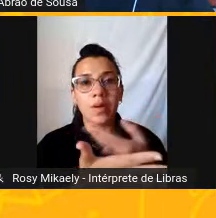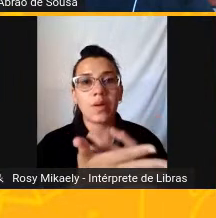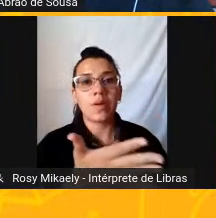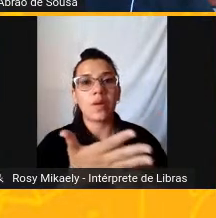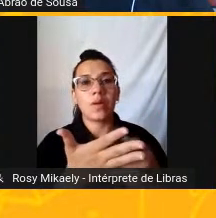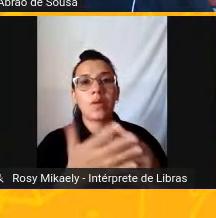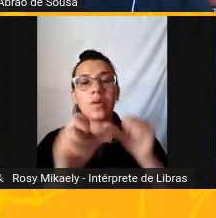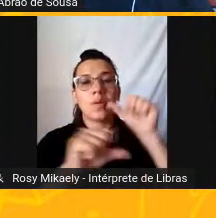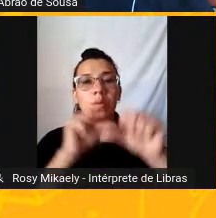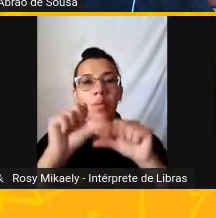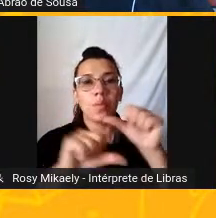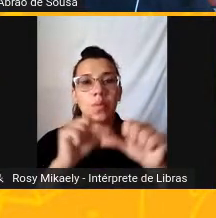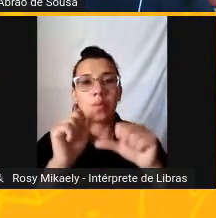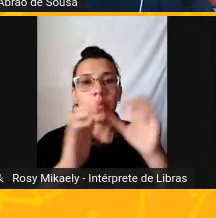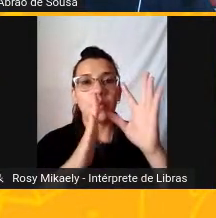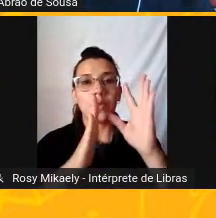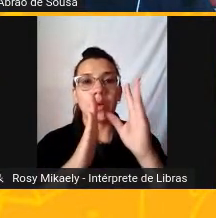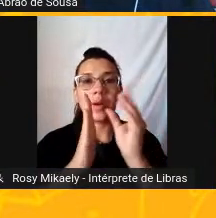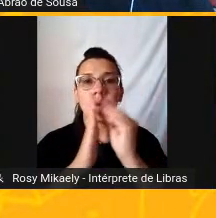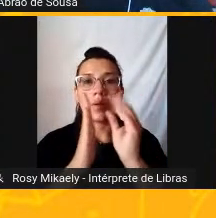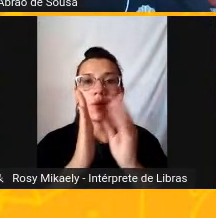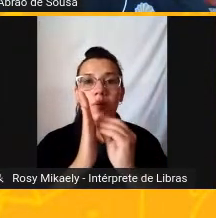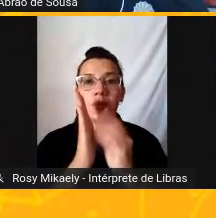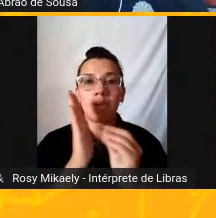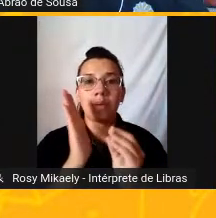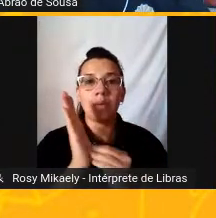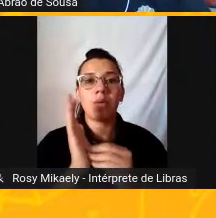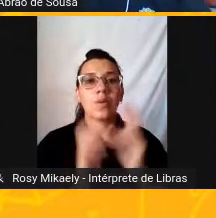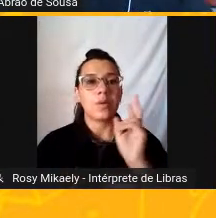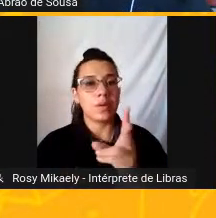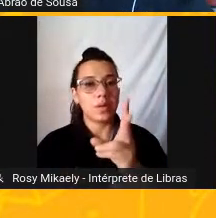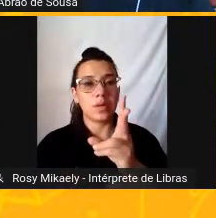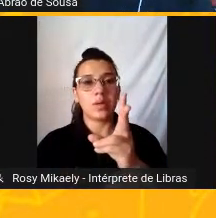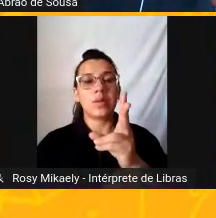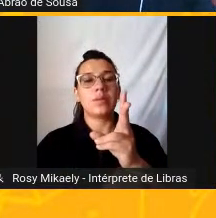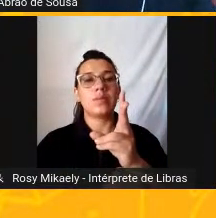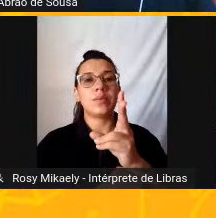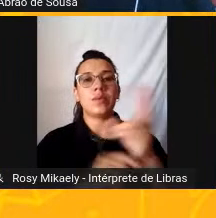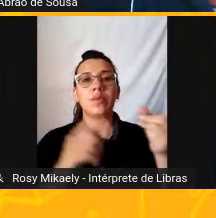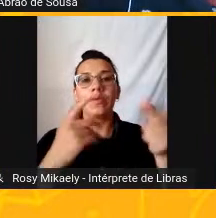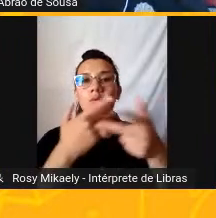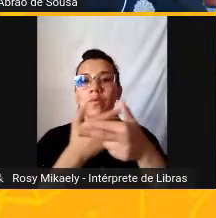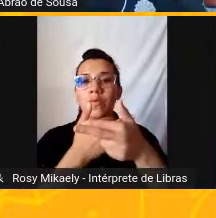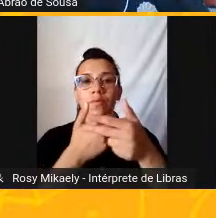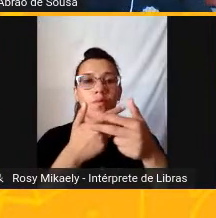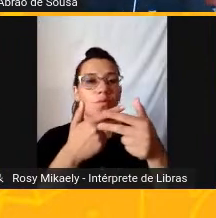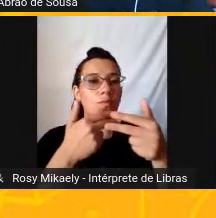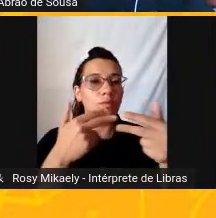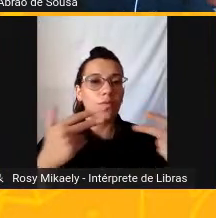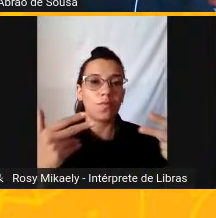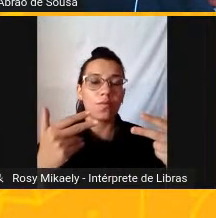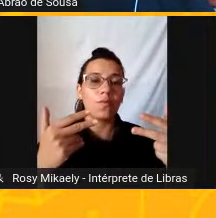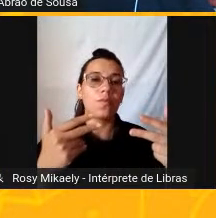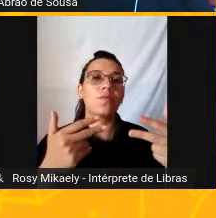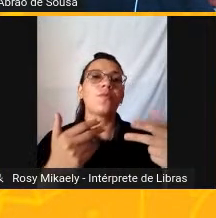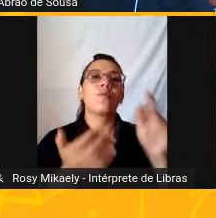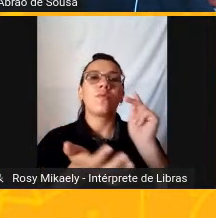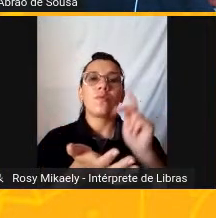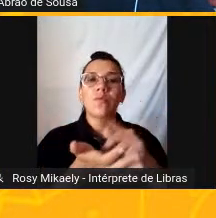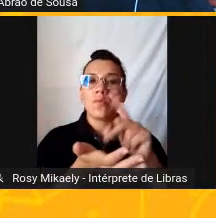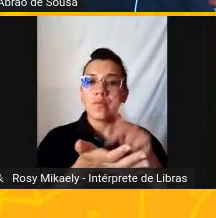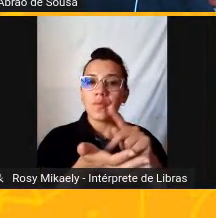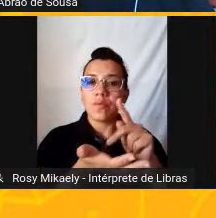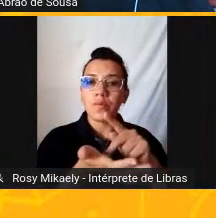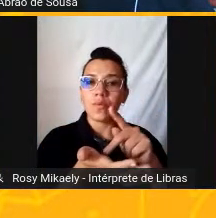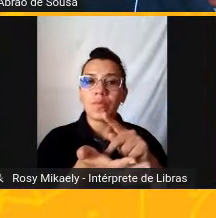estão vendo Que o texto As questões São muito plausíveis Eles não estão falando Nenhuma mentira Tudo isso serve